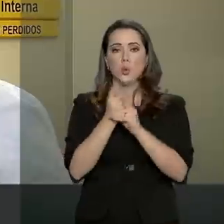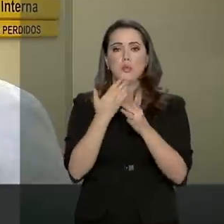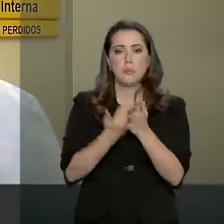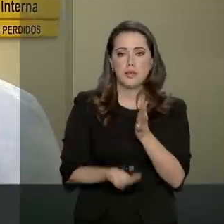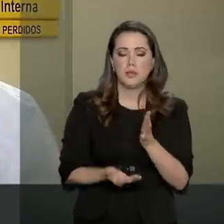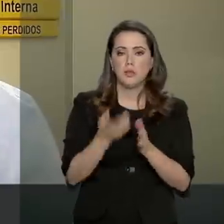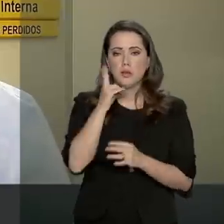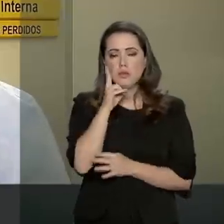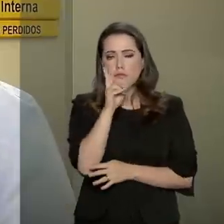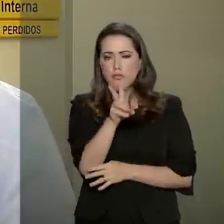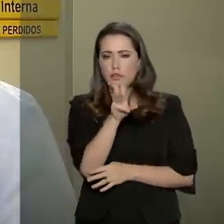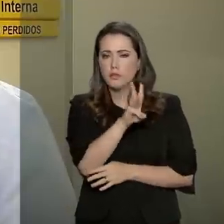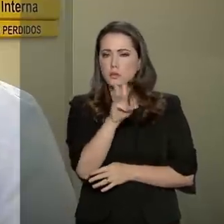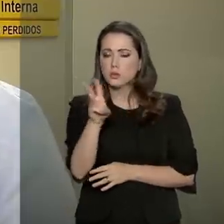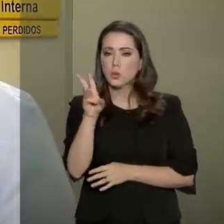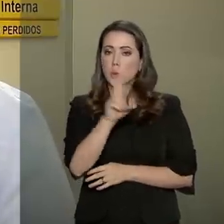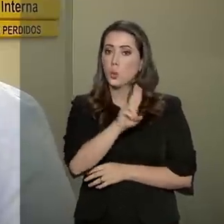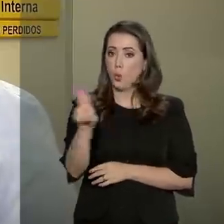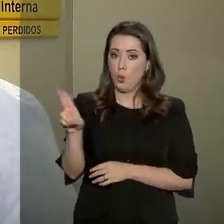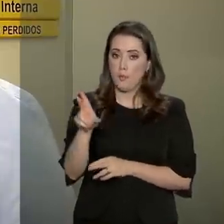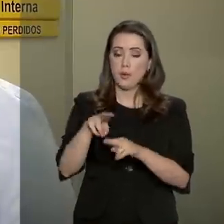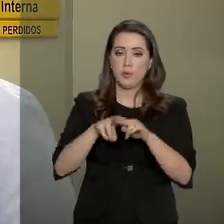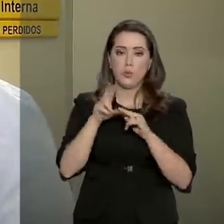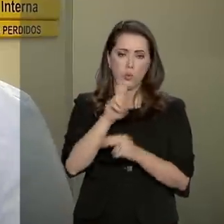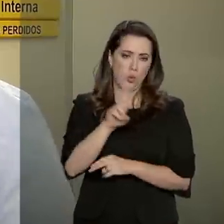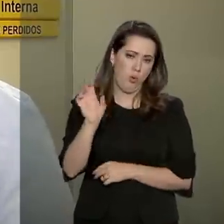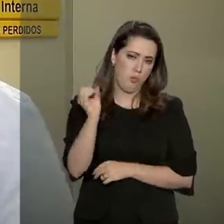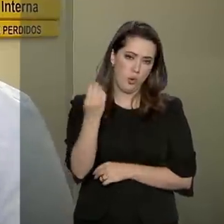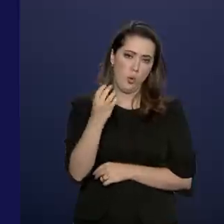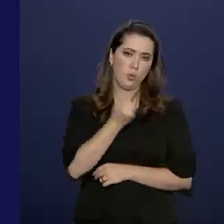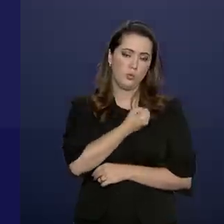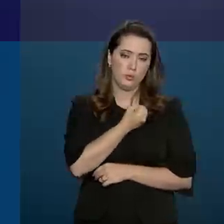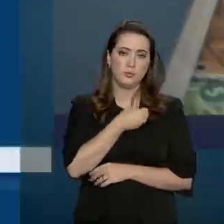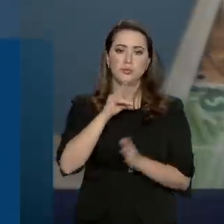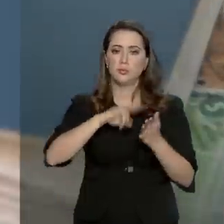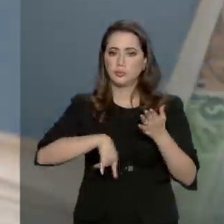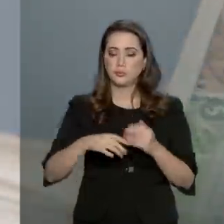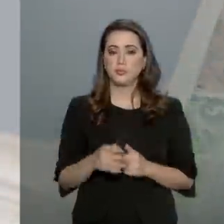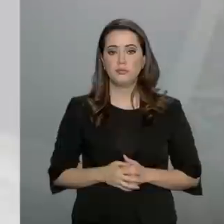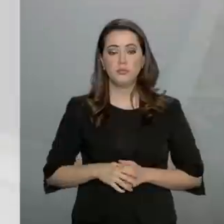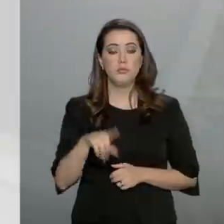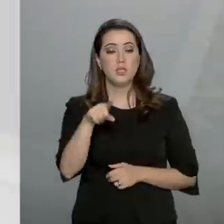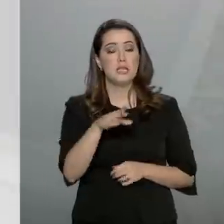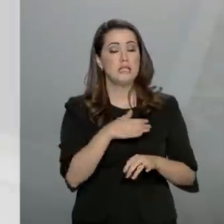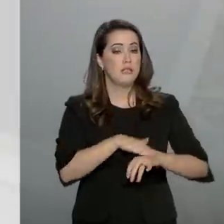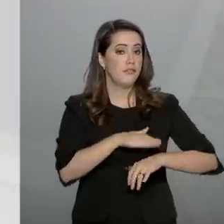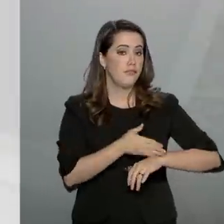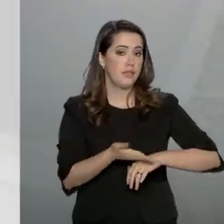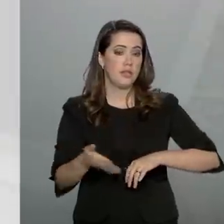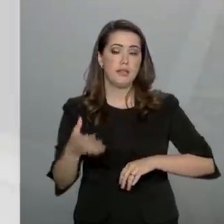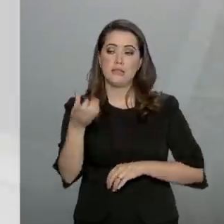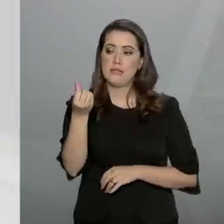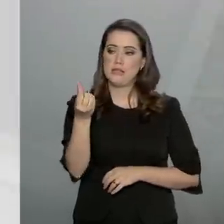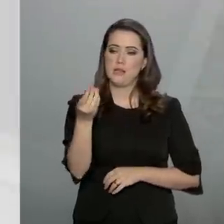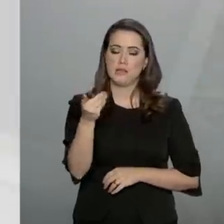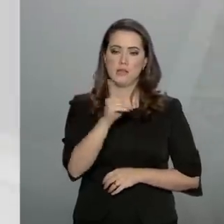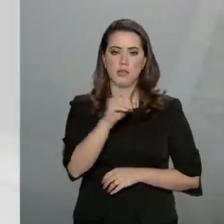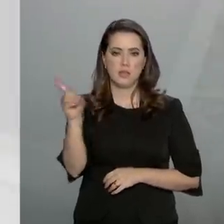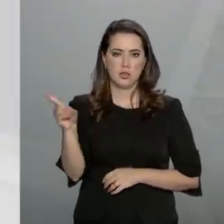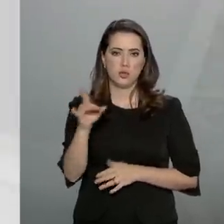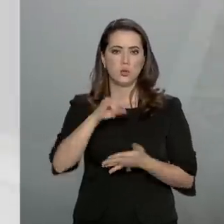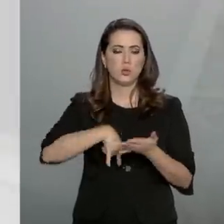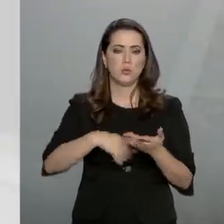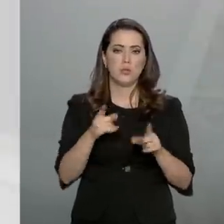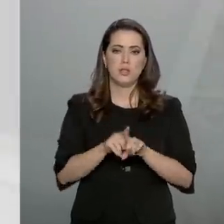ele consegue fazer a consulta através do nome dele, pelo número do documento também. O documento fica na agência por 60 dias. Se a pessoa não